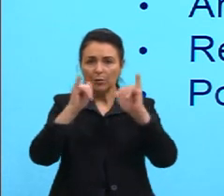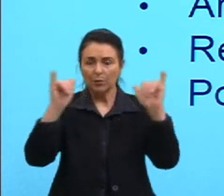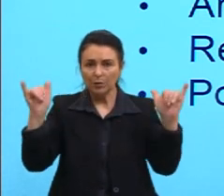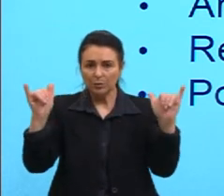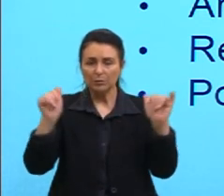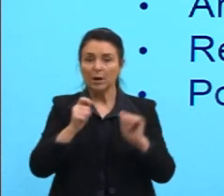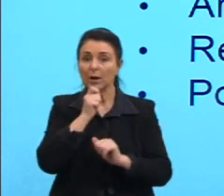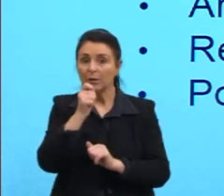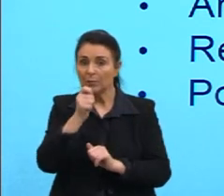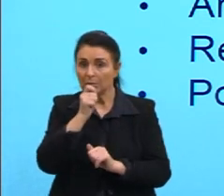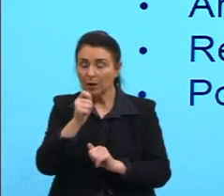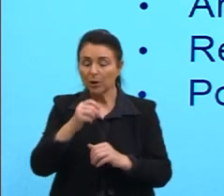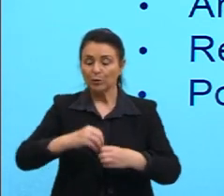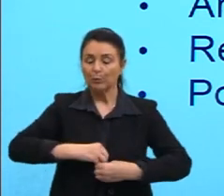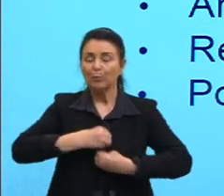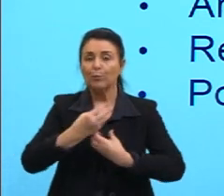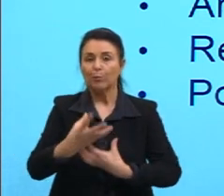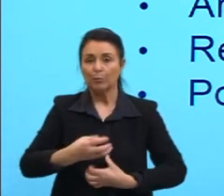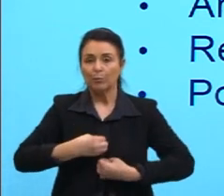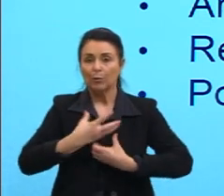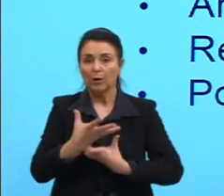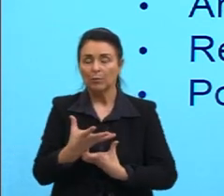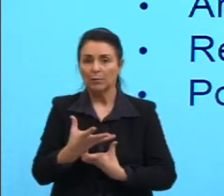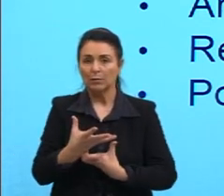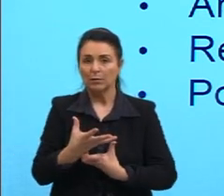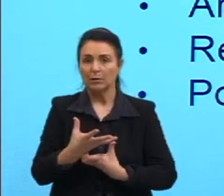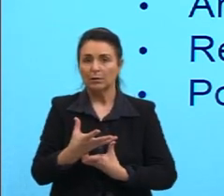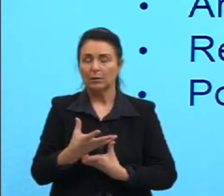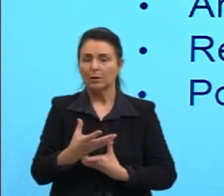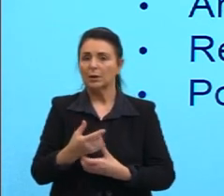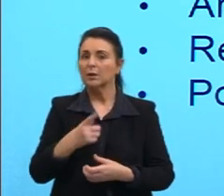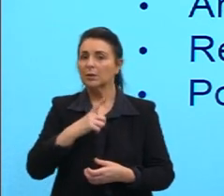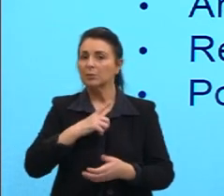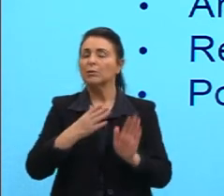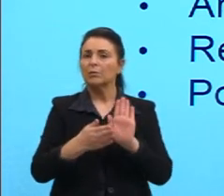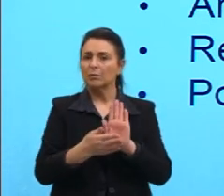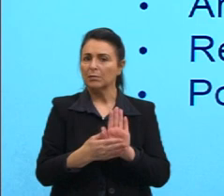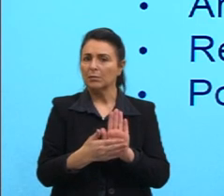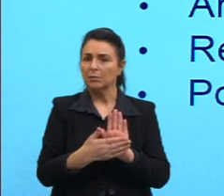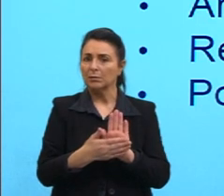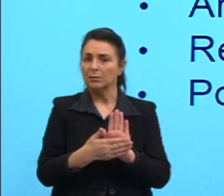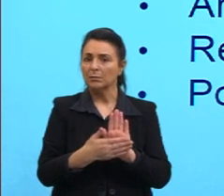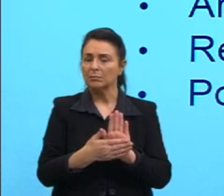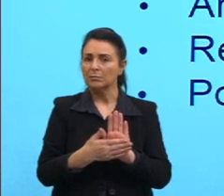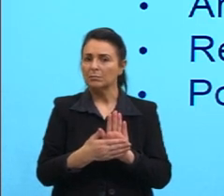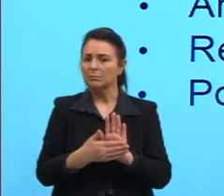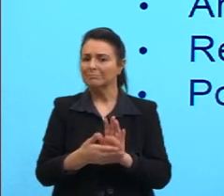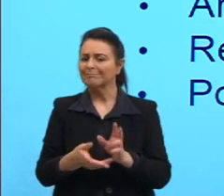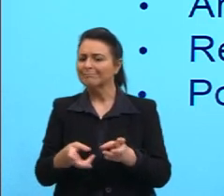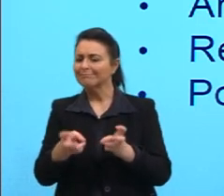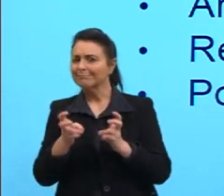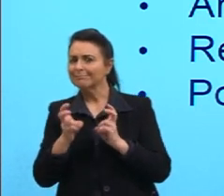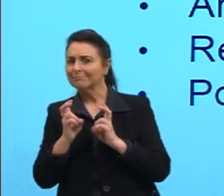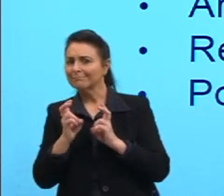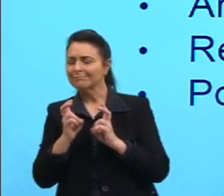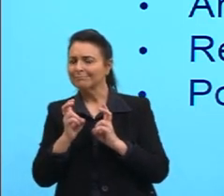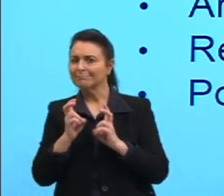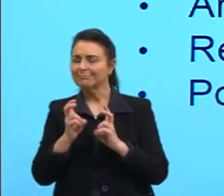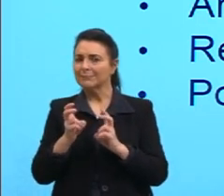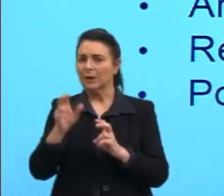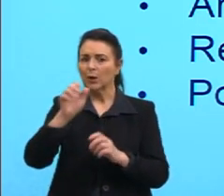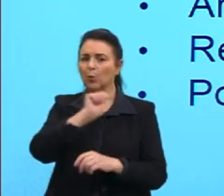reportagem, poema, com um único propósito, perceber se o aluno está